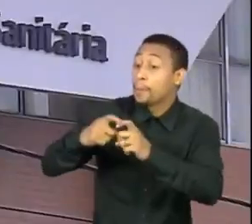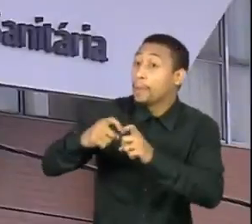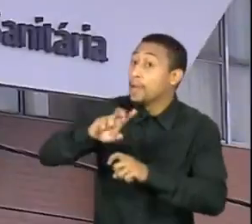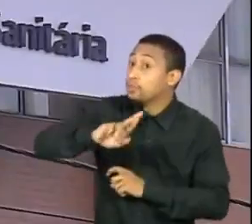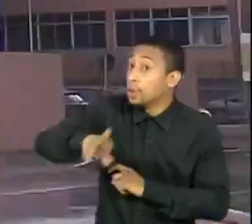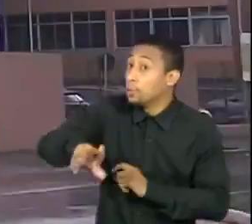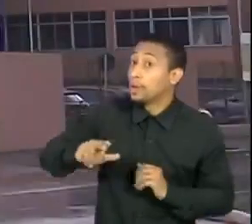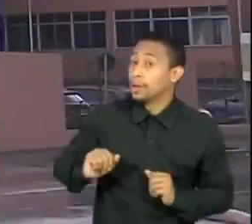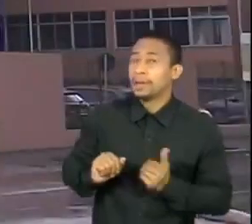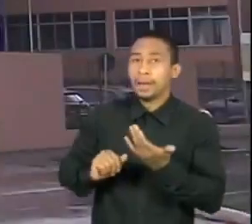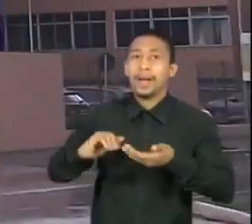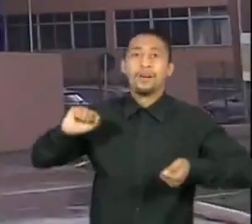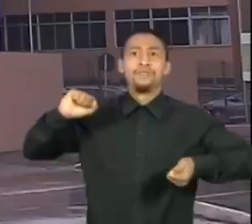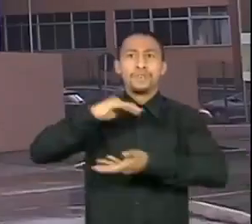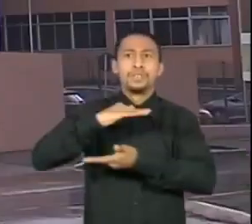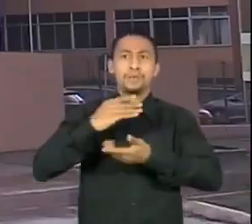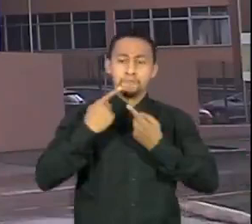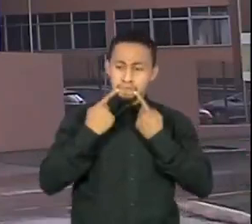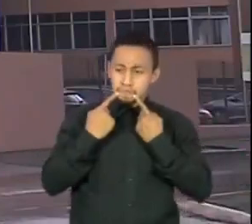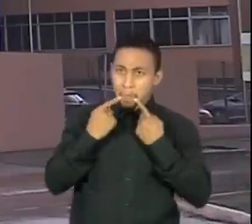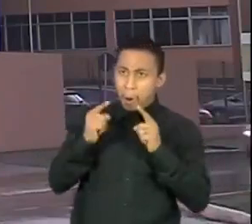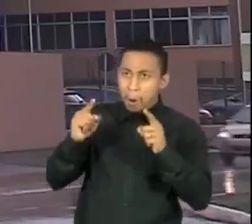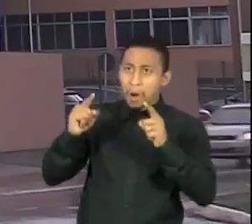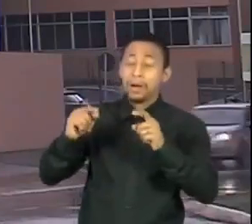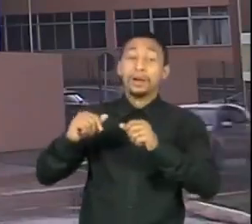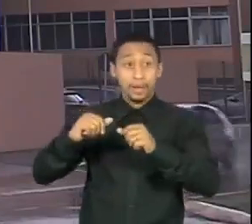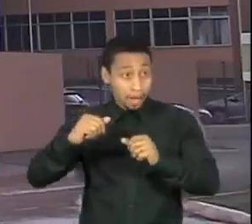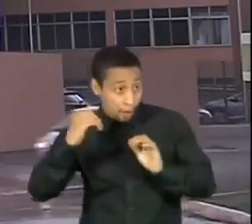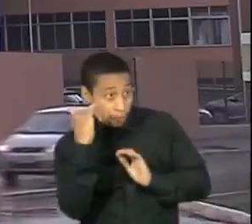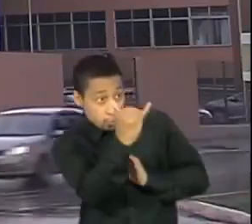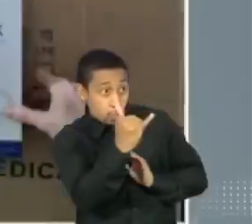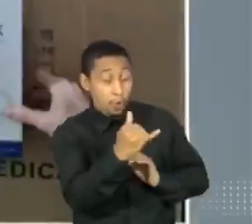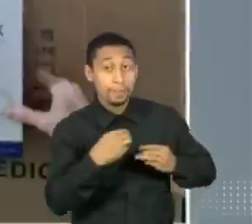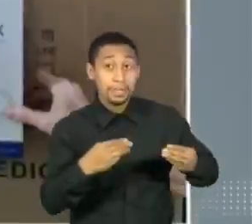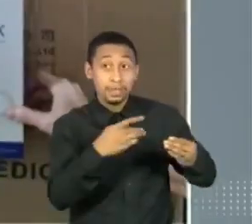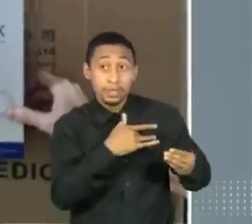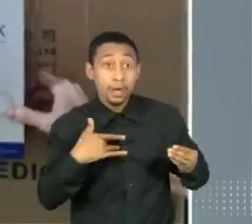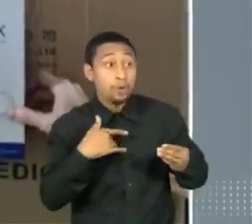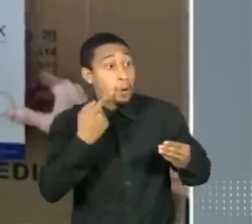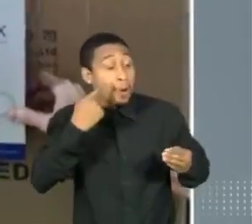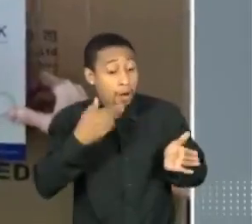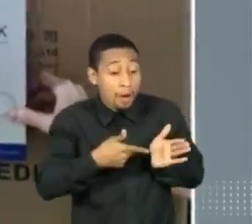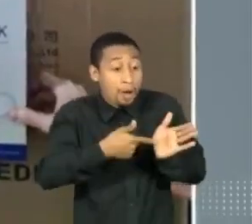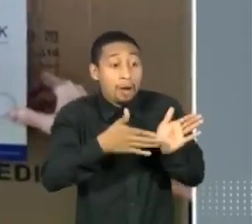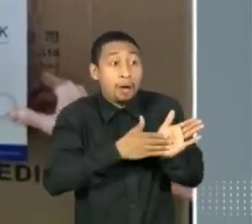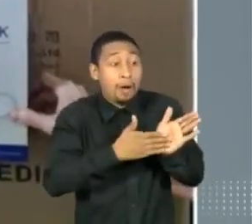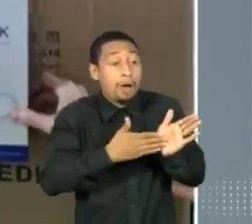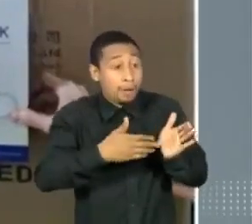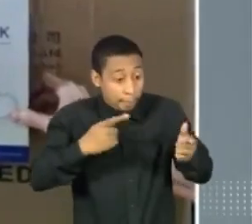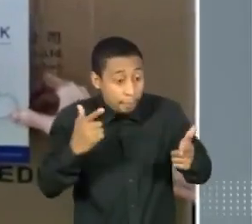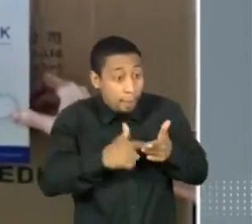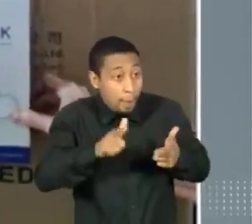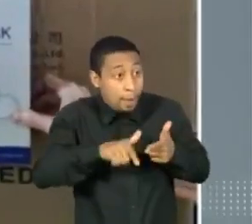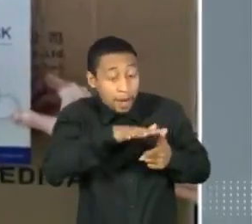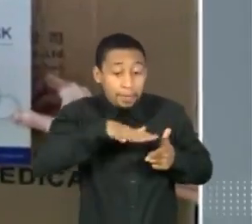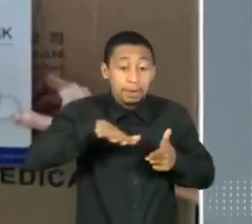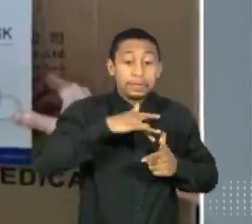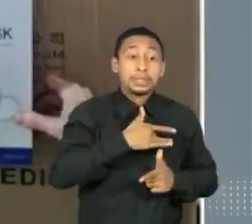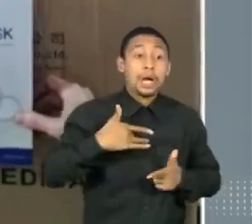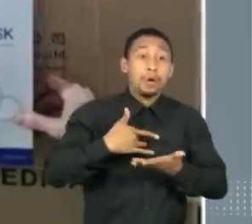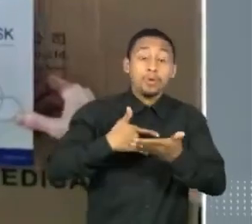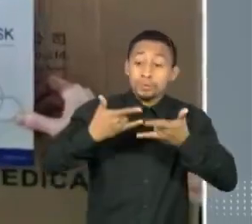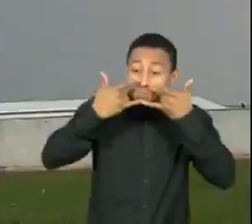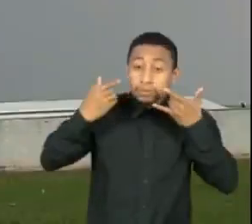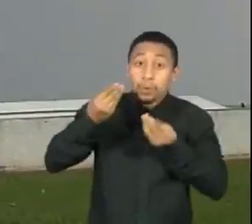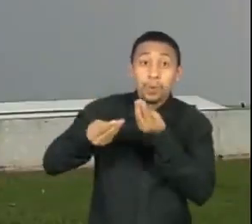recebeu as reclamações sobre o equipamento, avisou o Ministério da Saúde e alertou sobre riscos adicionais para profissionais de saúde